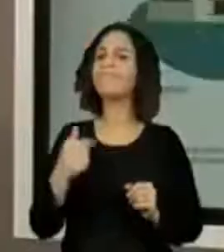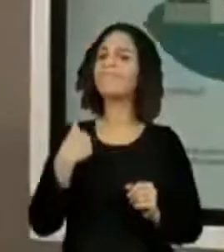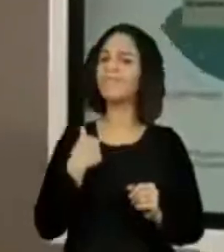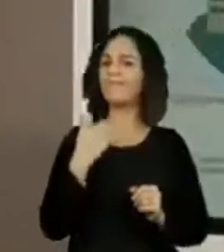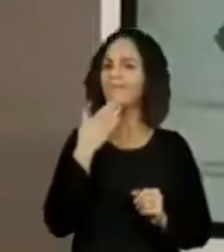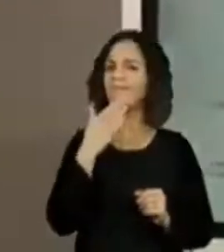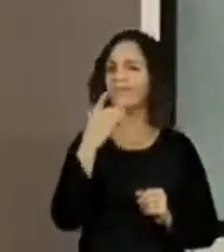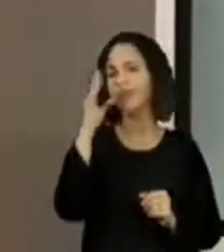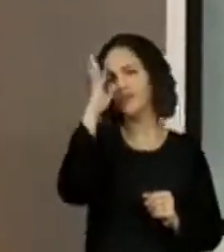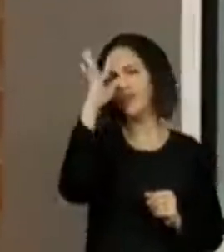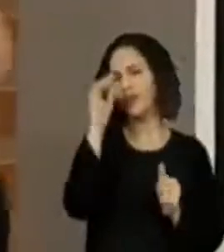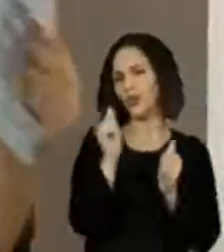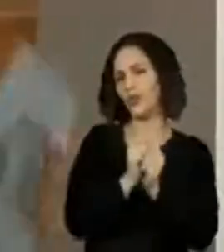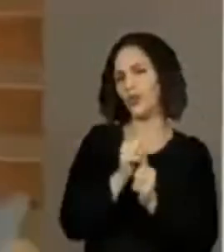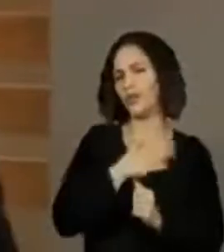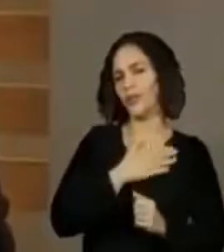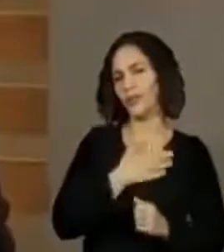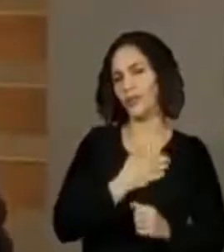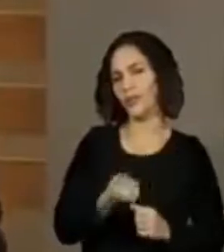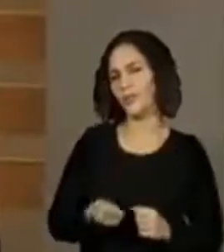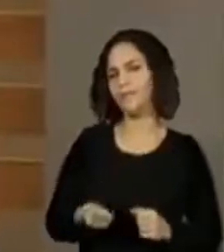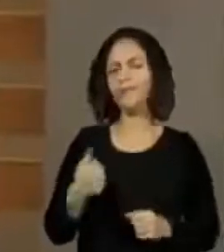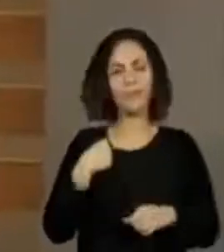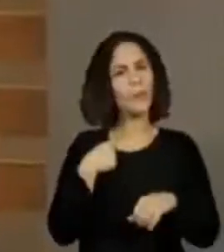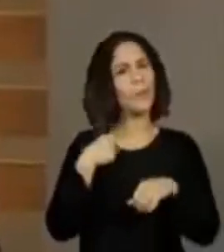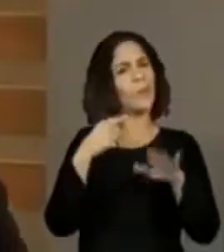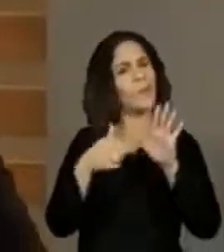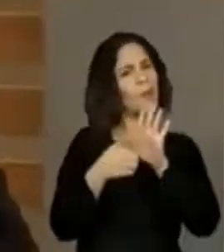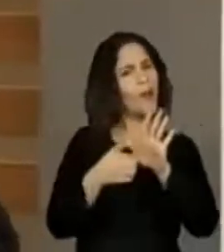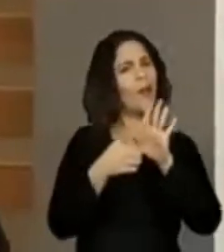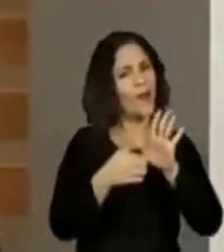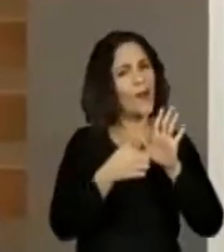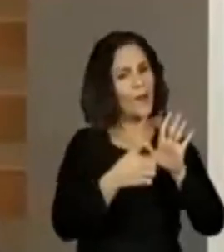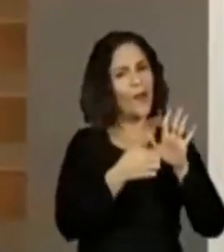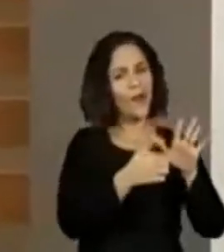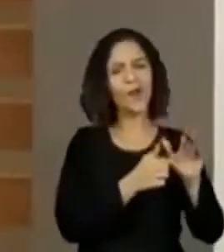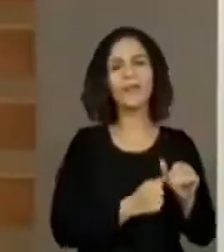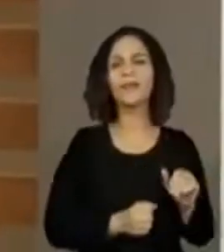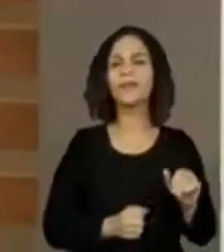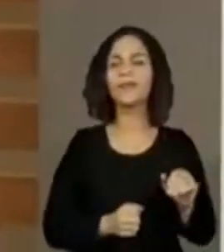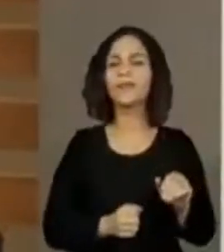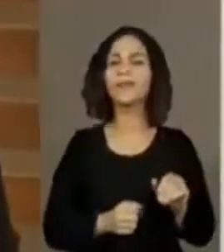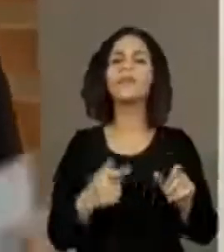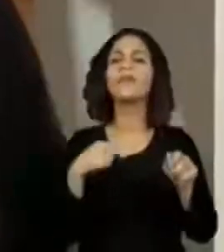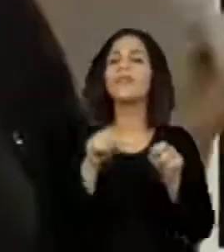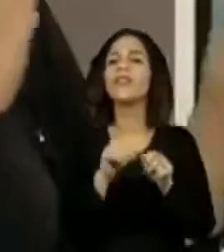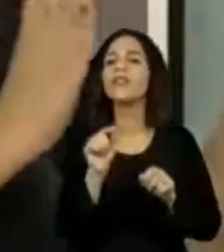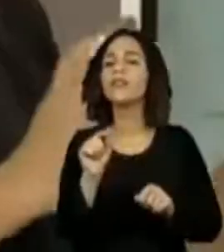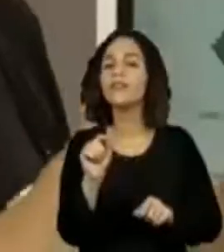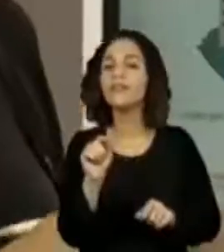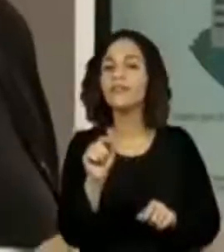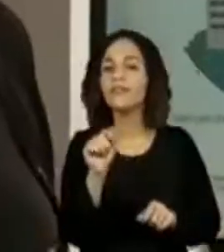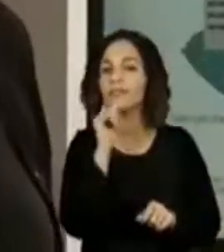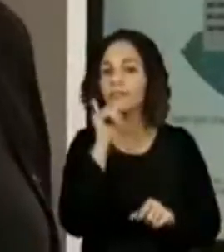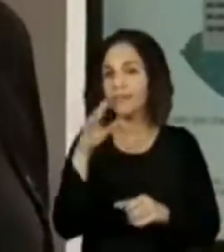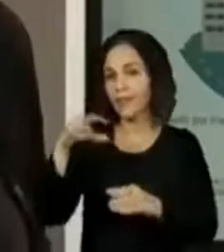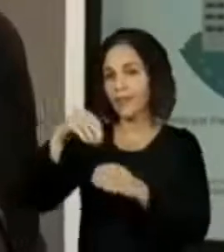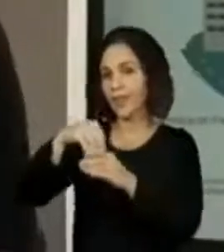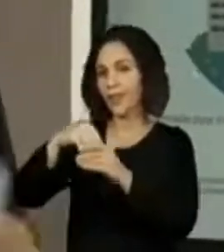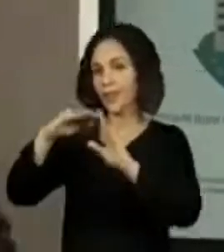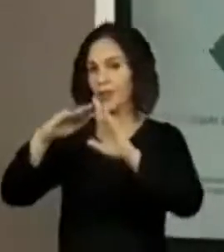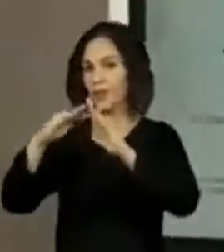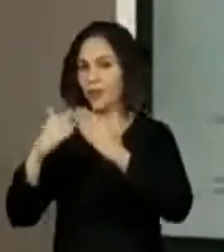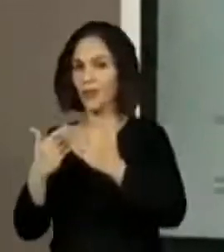comigo agora. De tudo isso que nós vimos, o que nós fazemos na escola